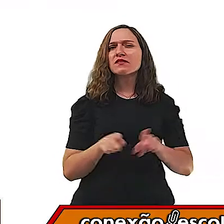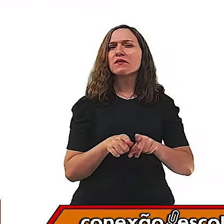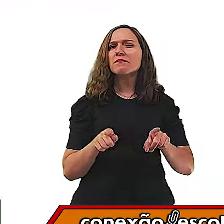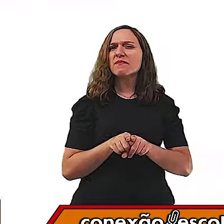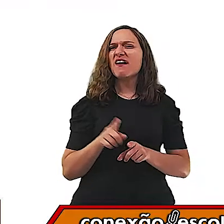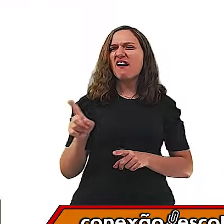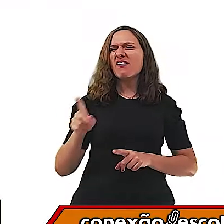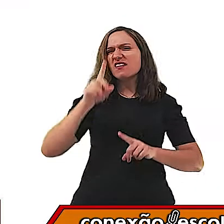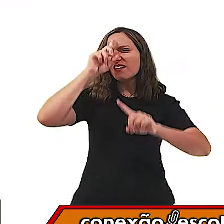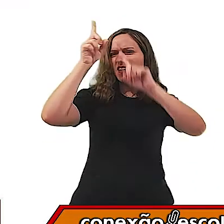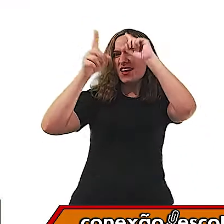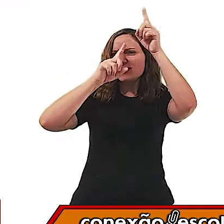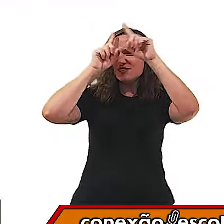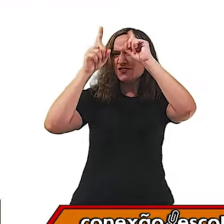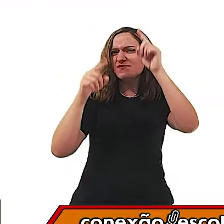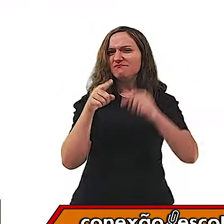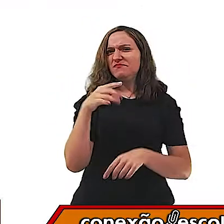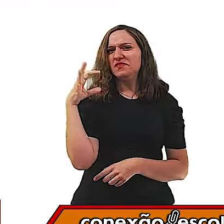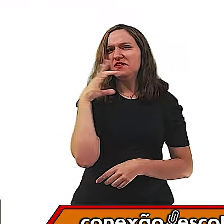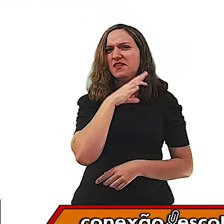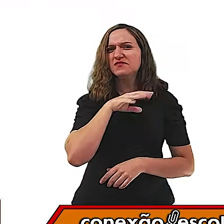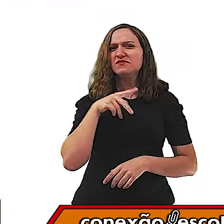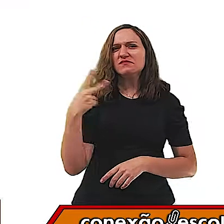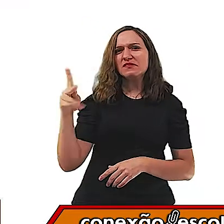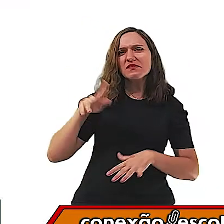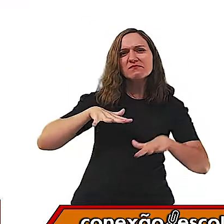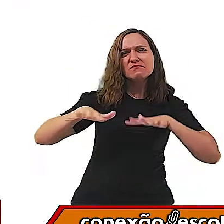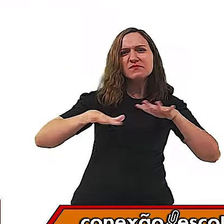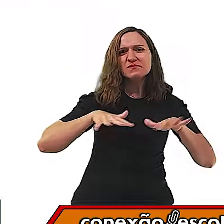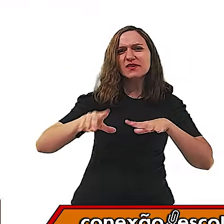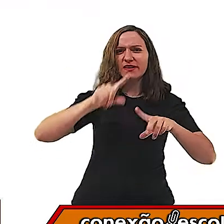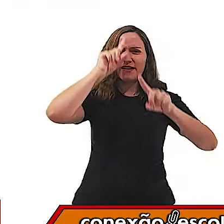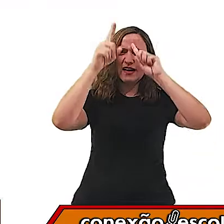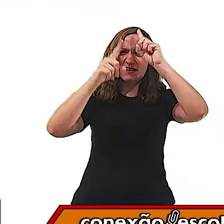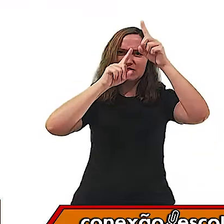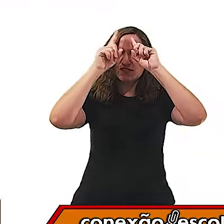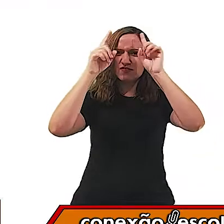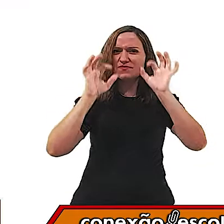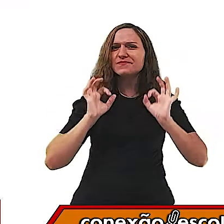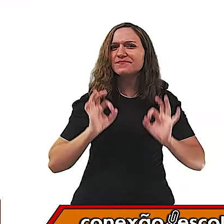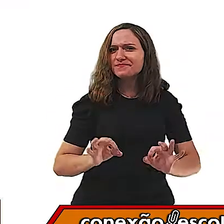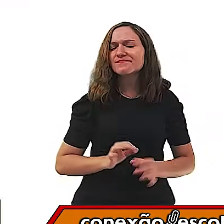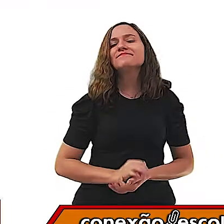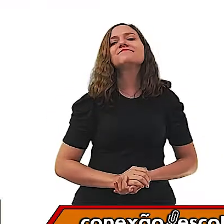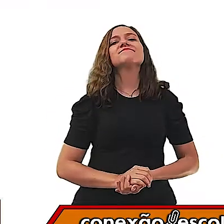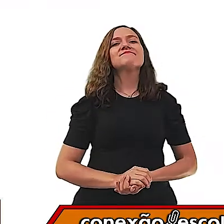criativo? Você acha que esses movimentos estão sendo criativos?